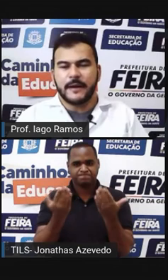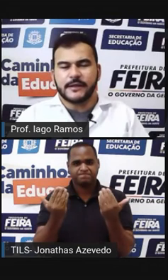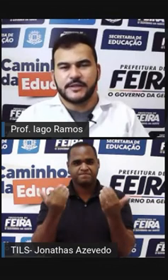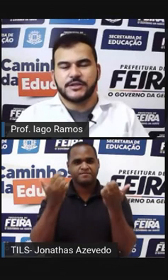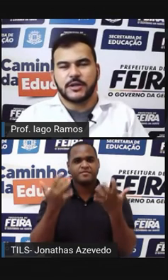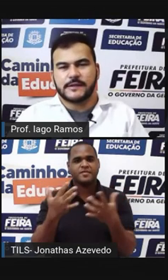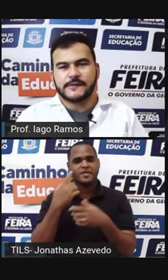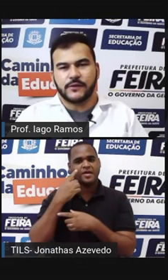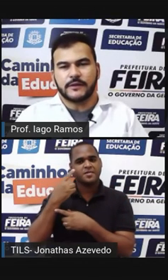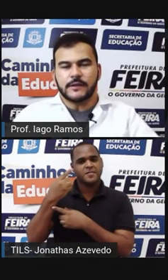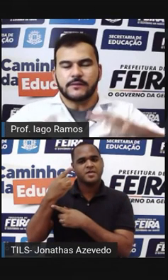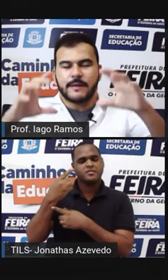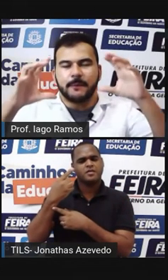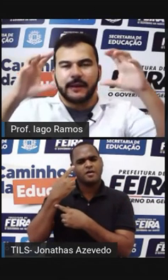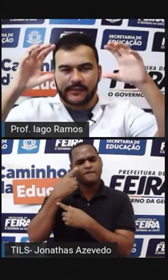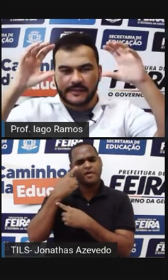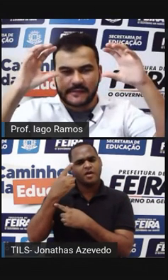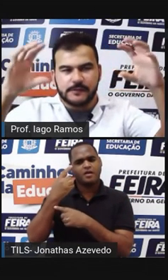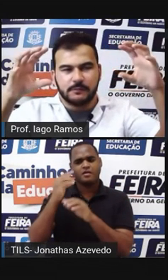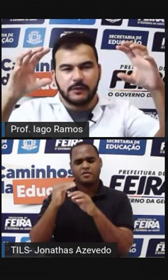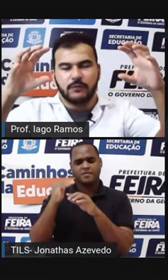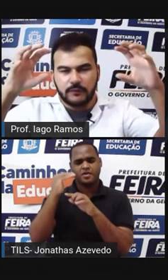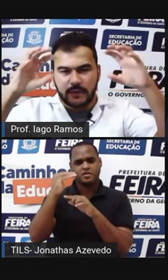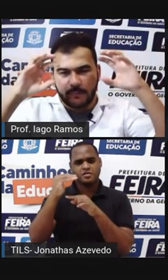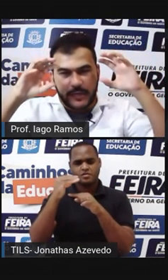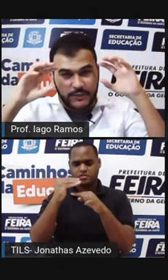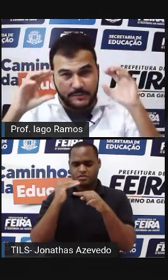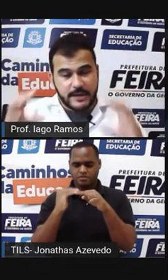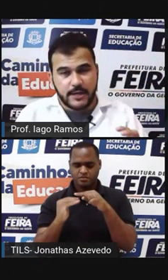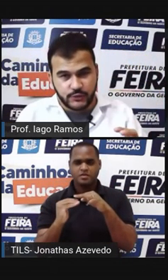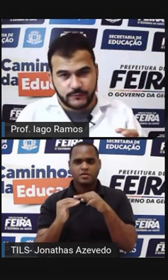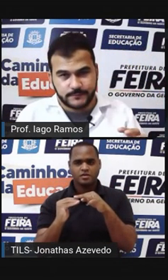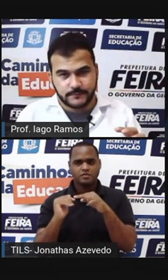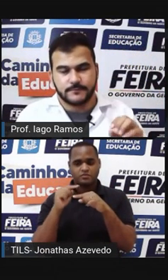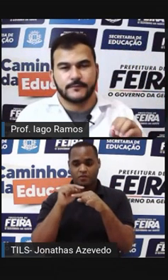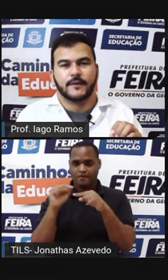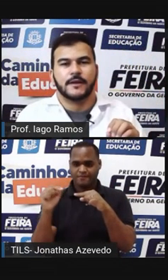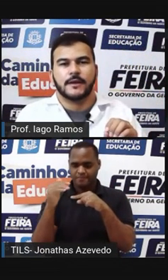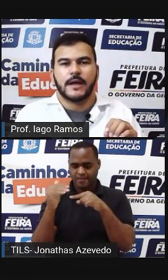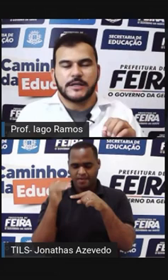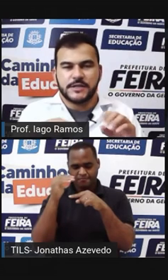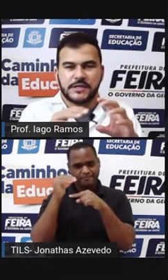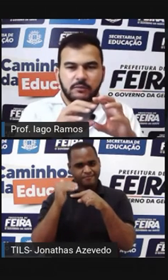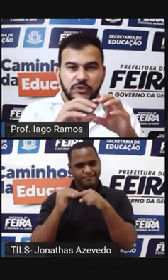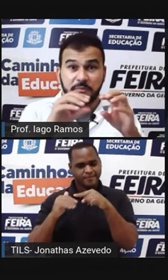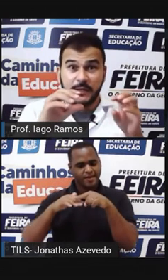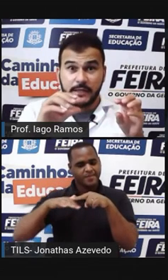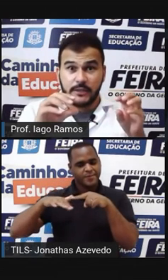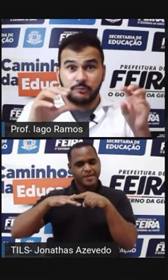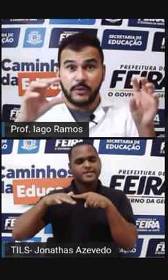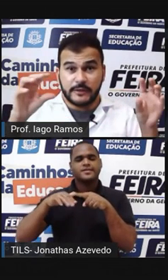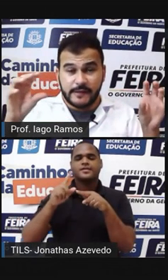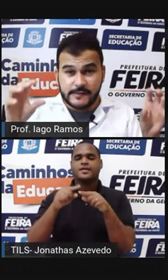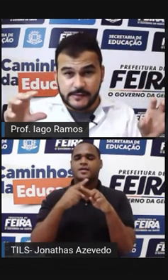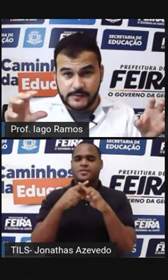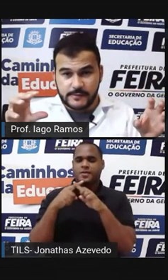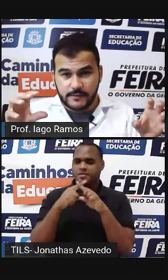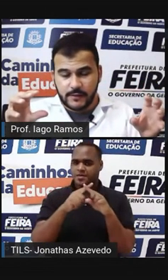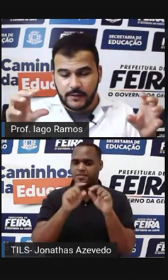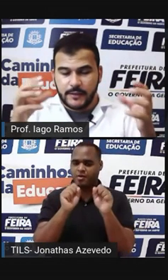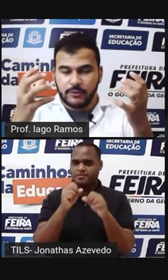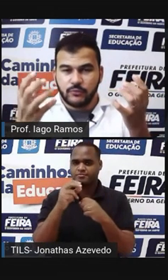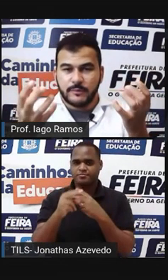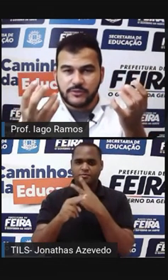Primeiro a gente olha assim Tanto na parte de cima Quanto na parte de baixo A gente está multiplicando potências